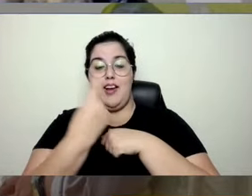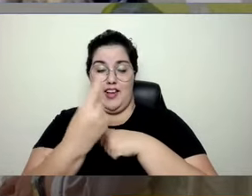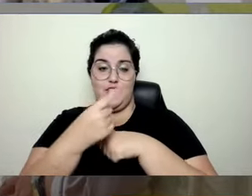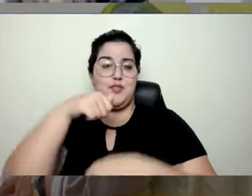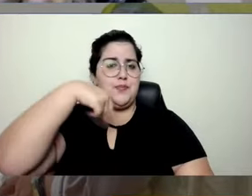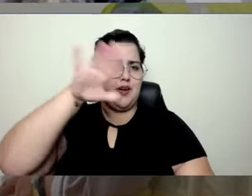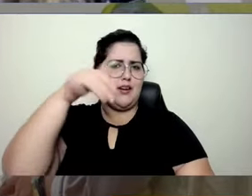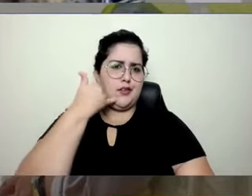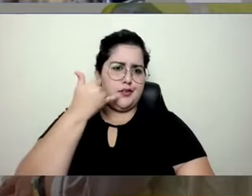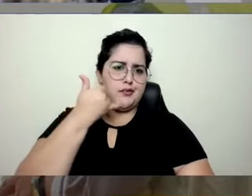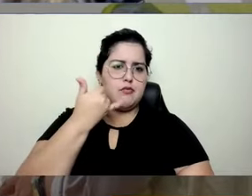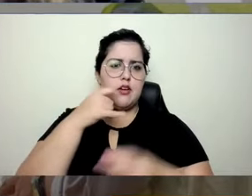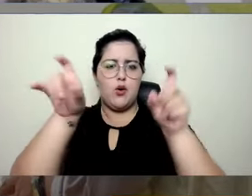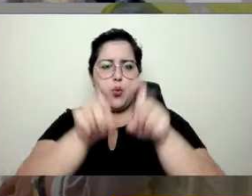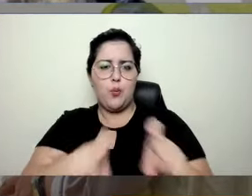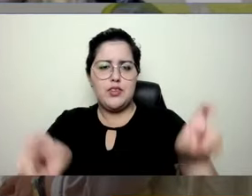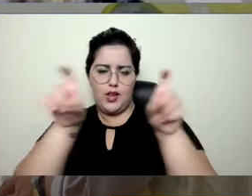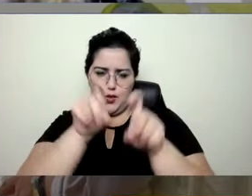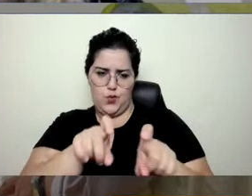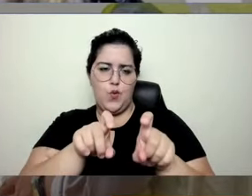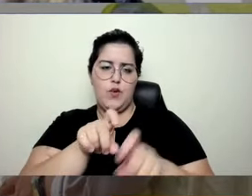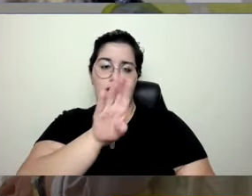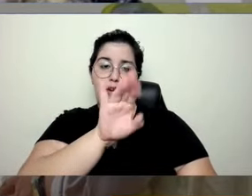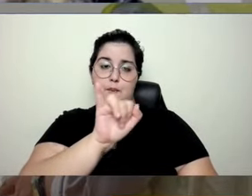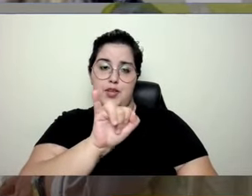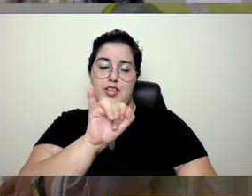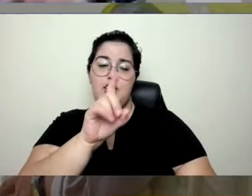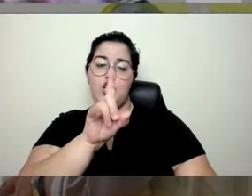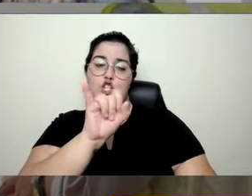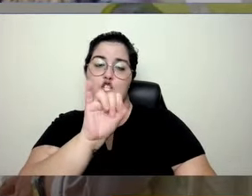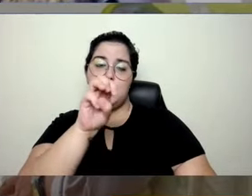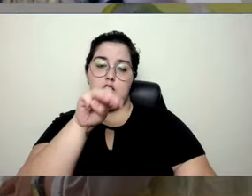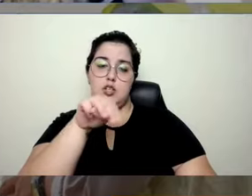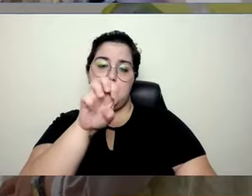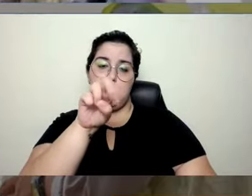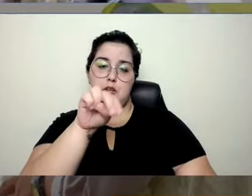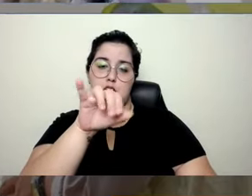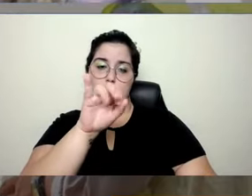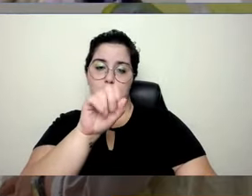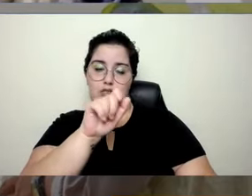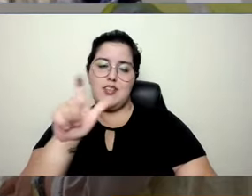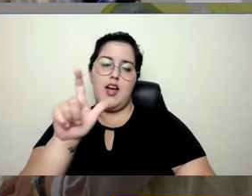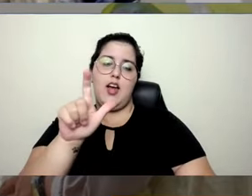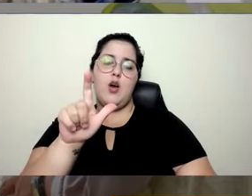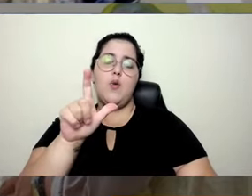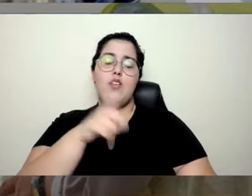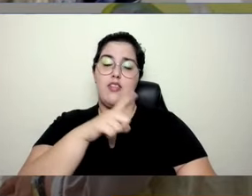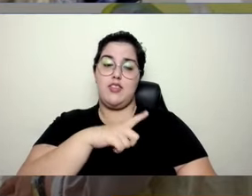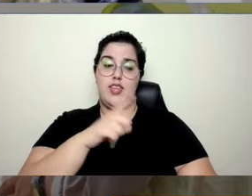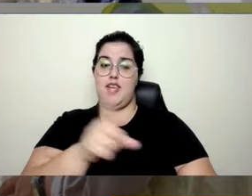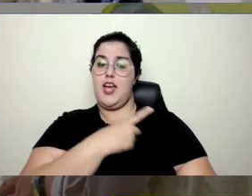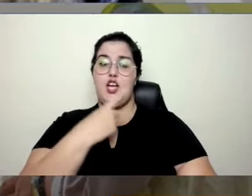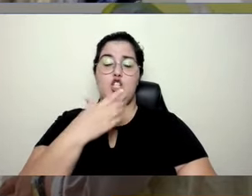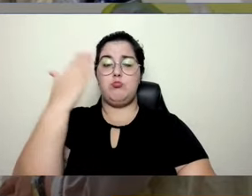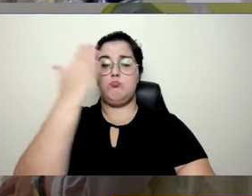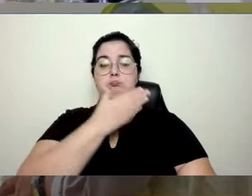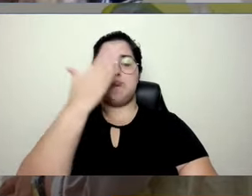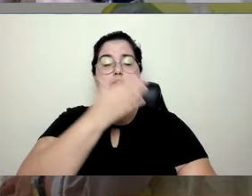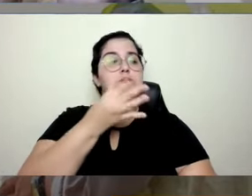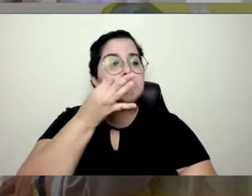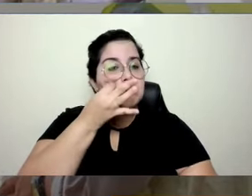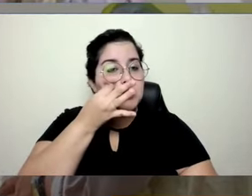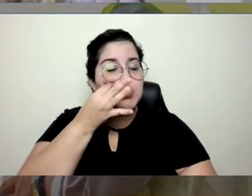onde você fechava a câmera, fechava o microfone, trazia um invisível, porque ser humano